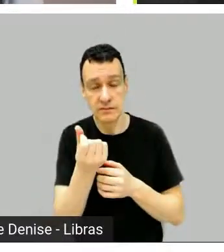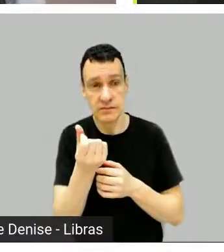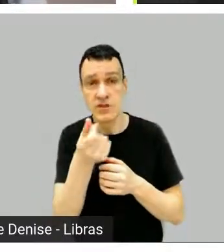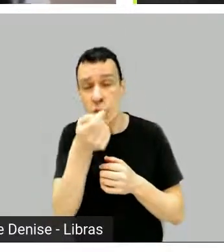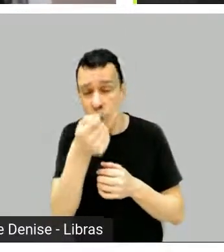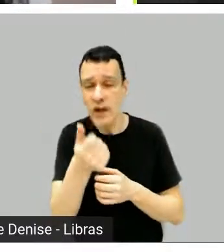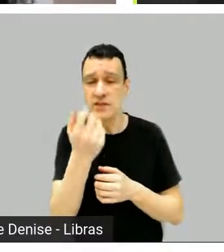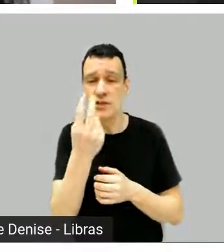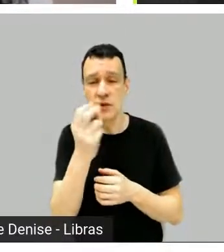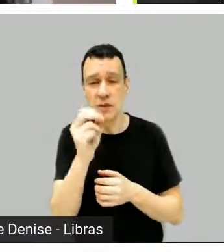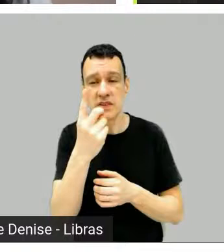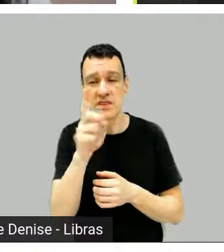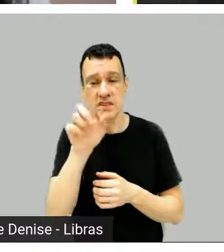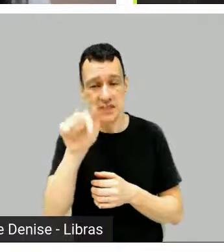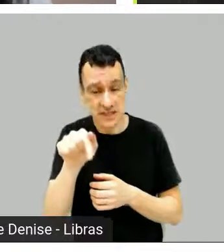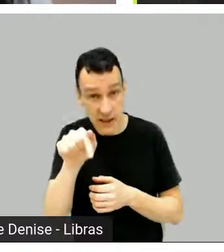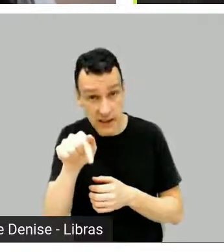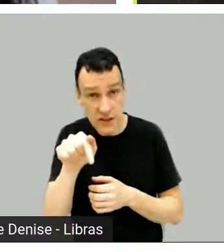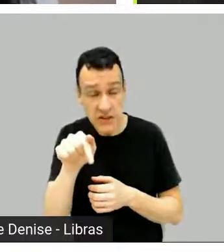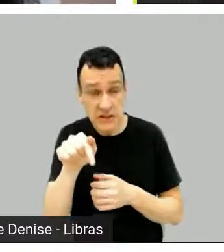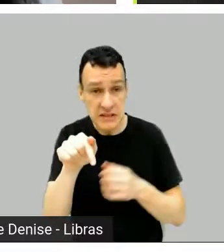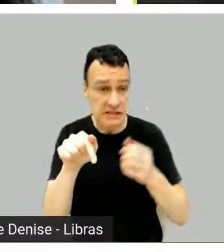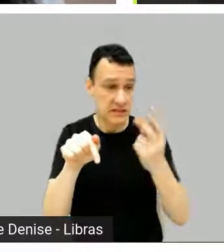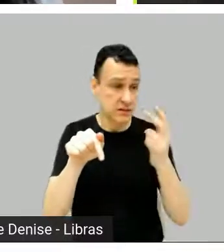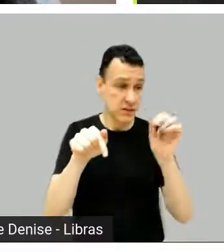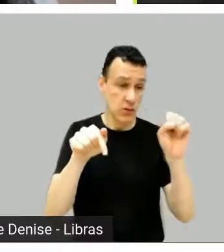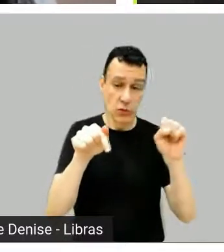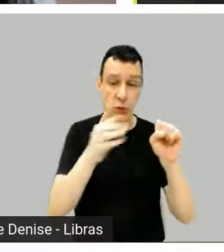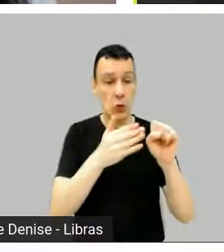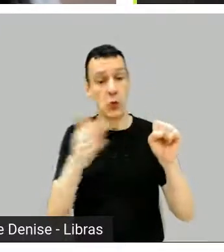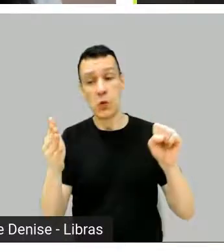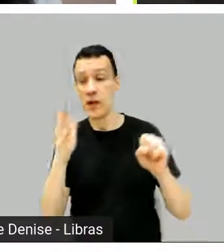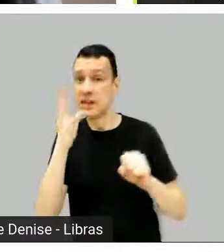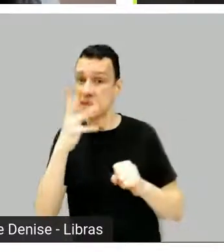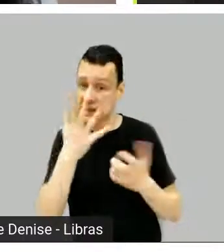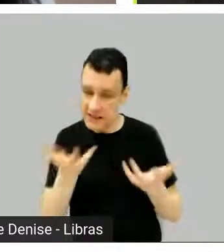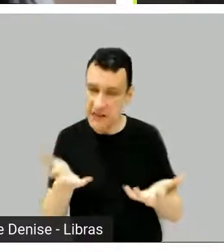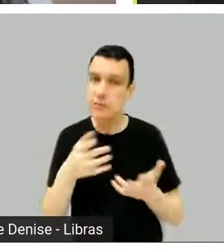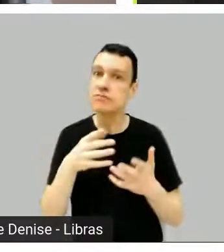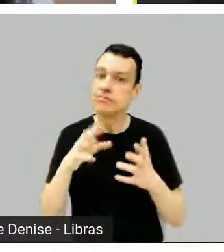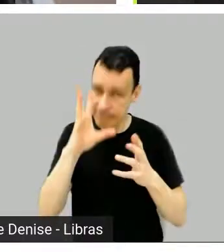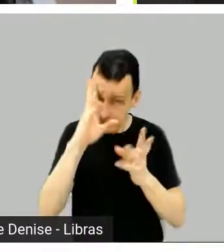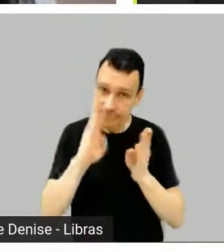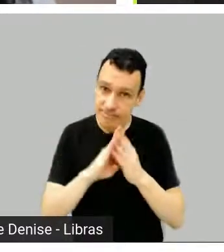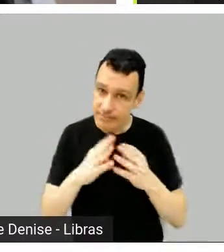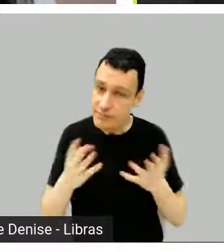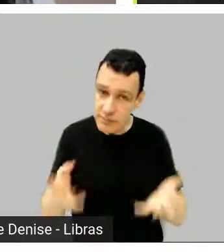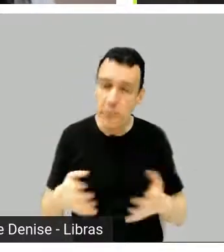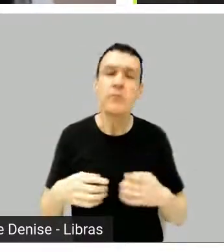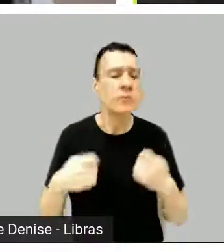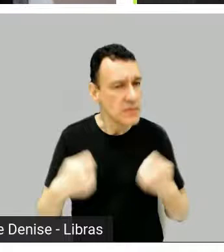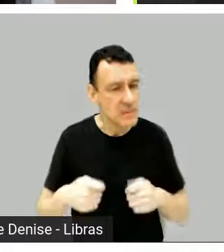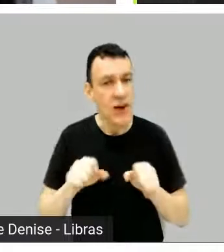Então, acho que isso só mostra o quanto a gente tem que investir nos projetos, tem que acreditar, porque uma hora sai.